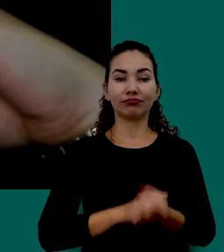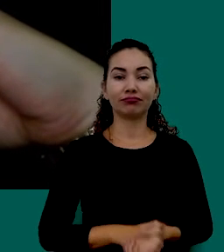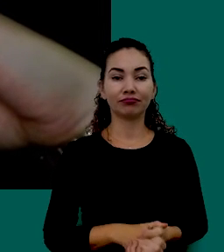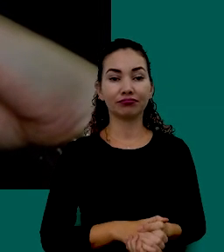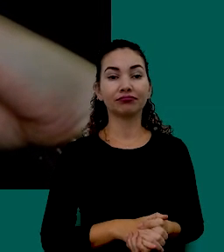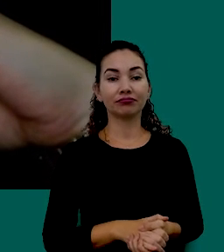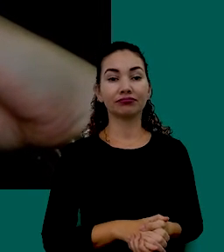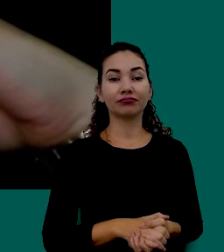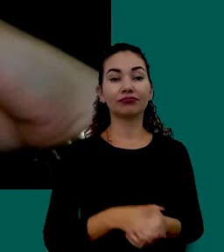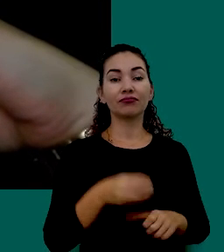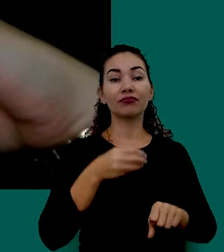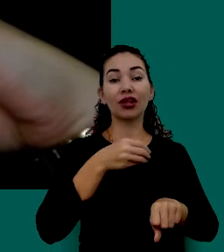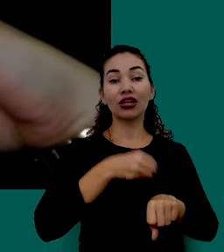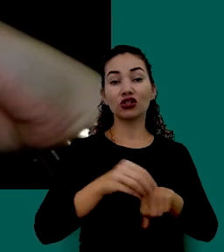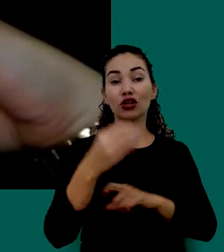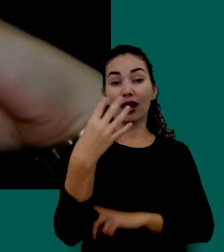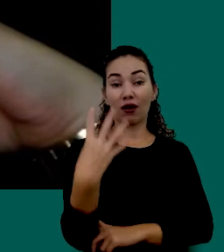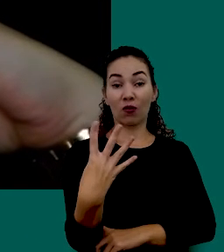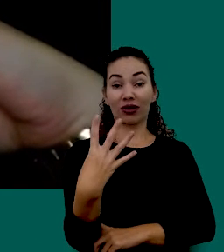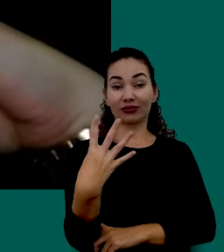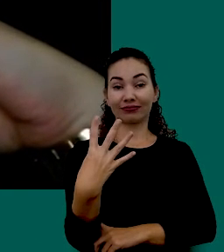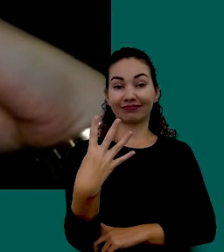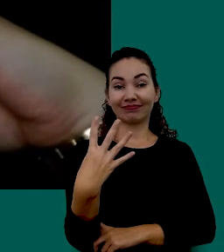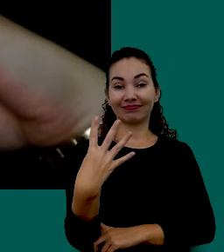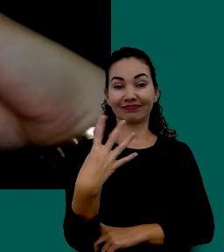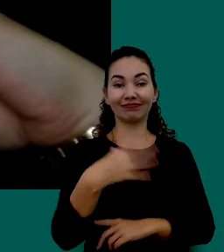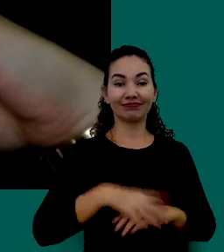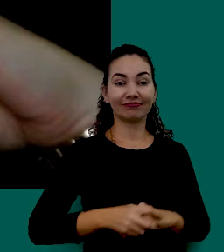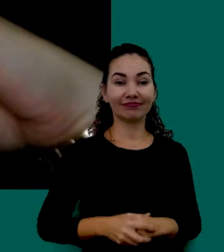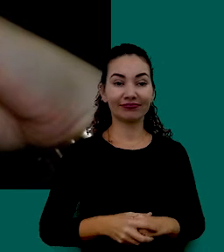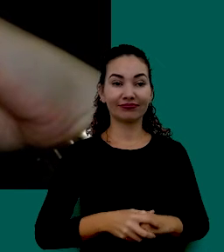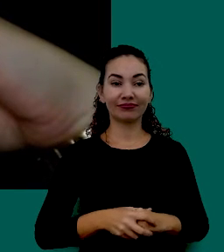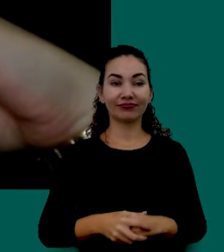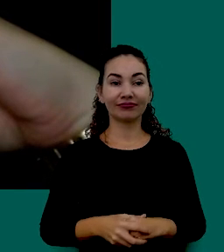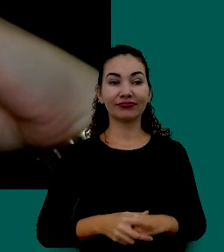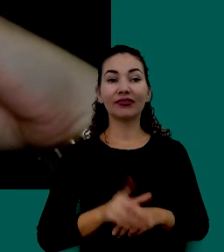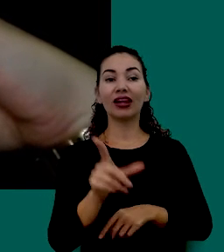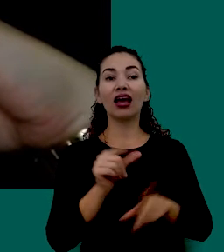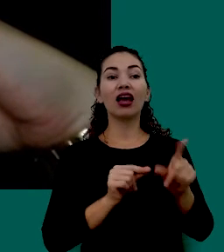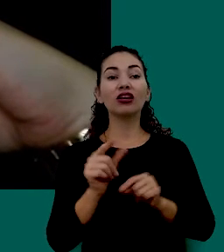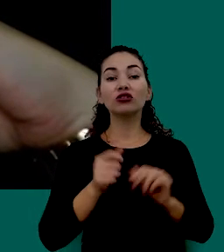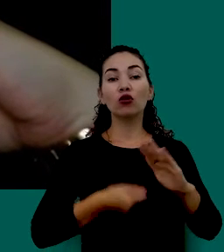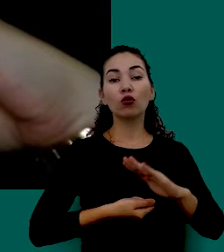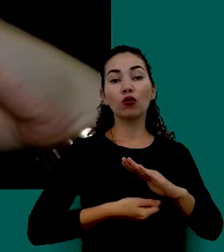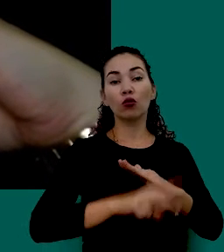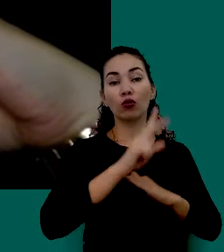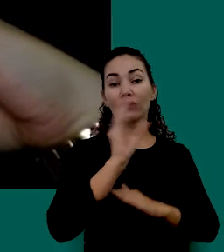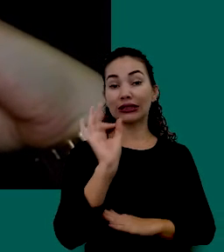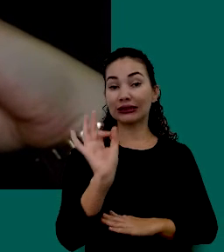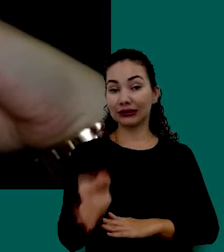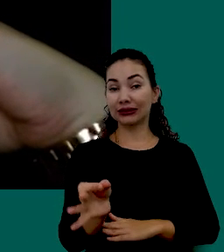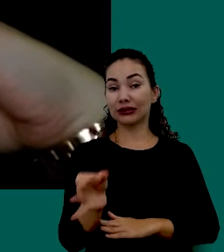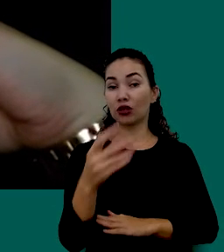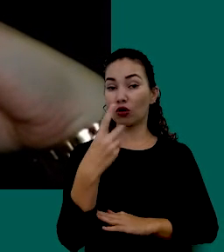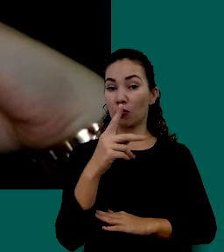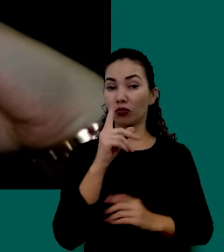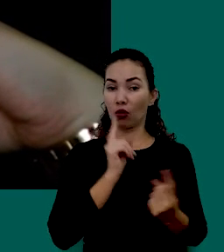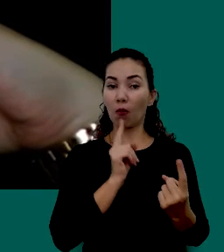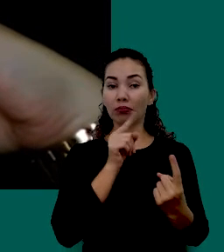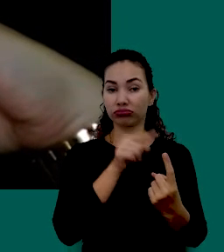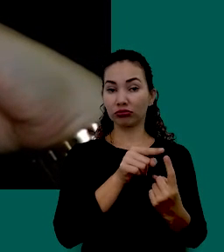Dica Número 4 Escolha Os Investimentos Certos Para Seus